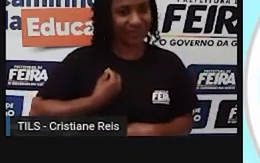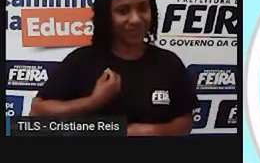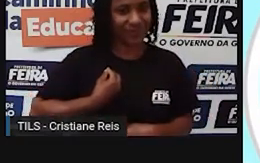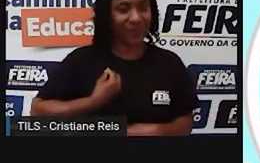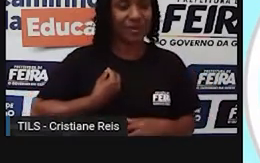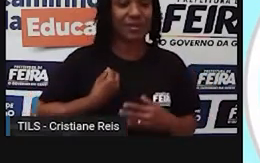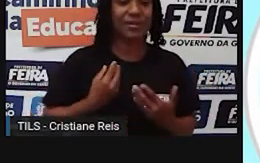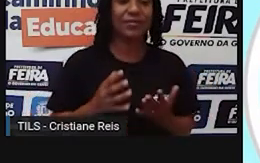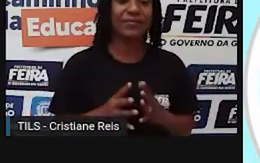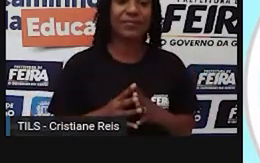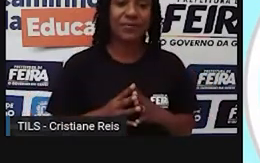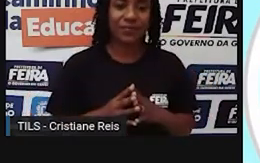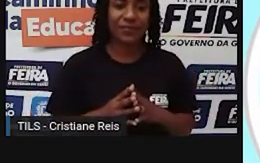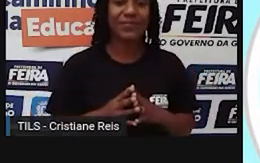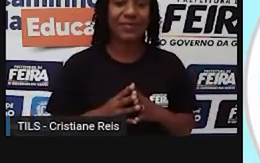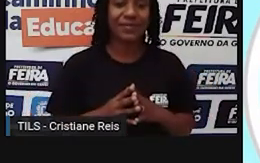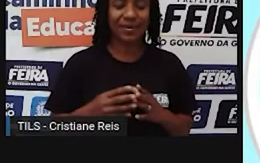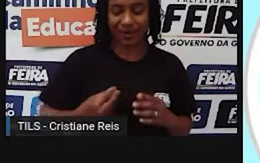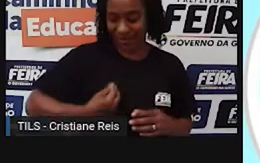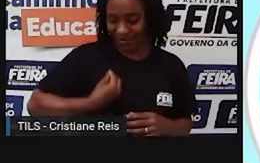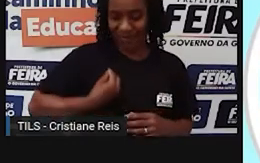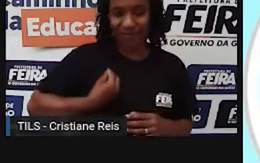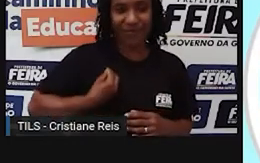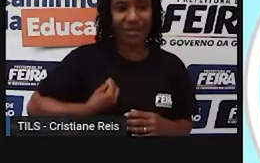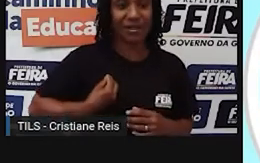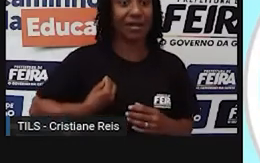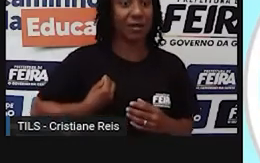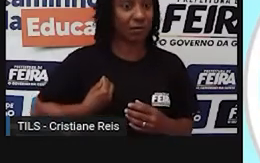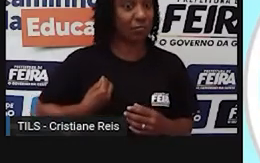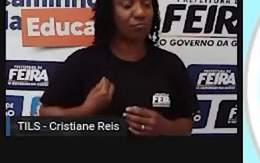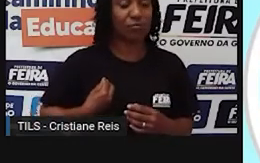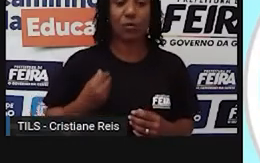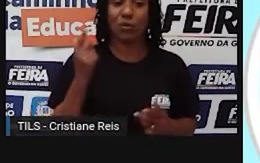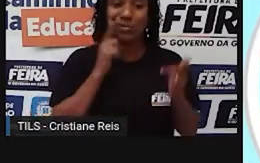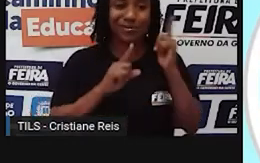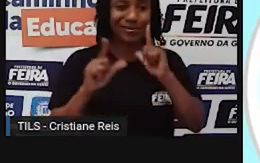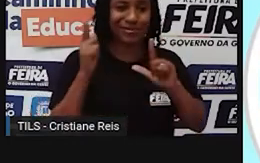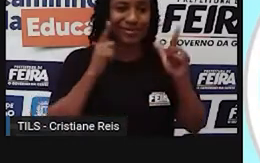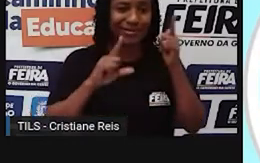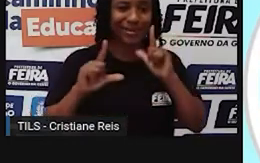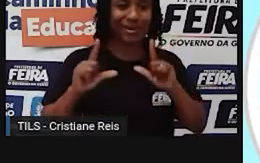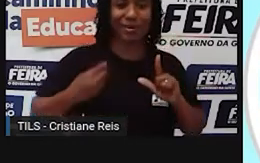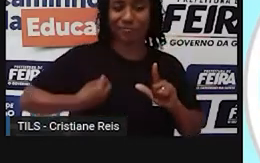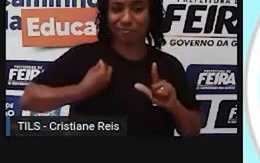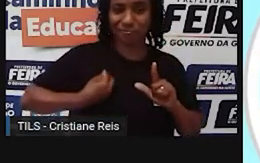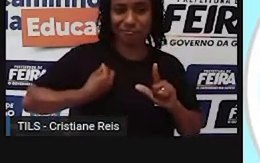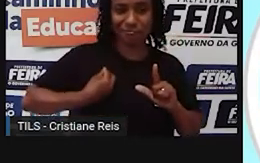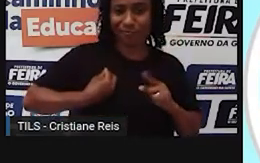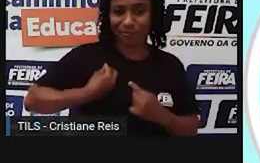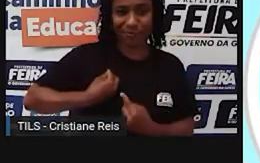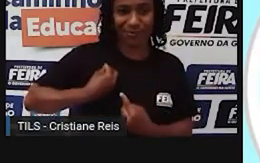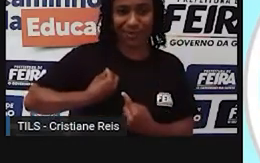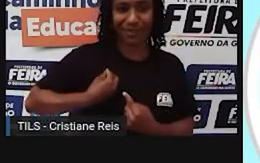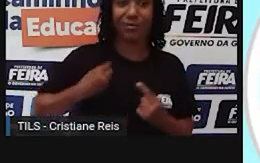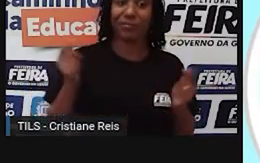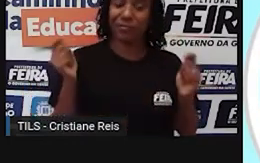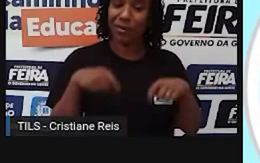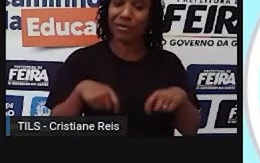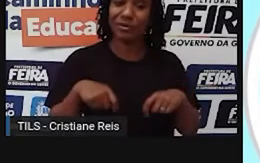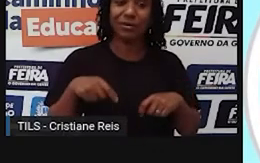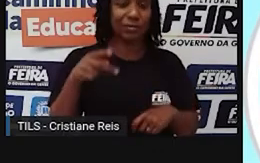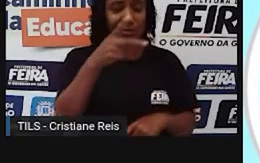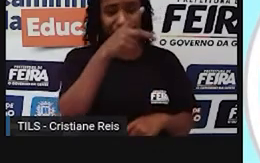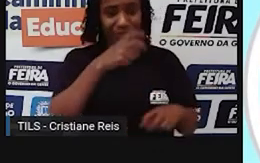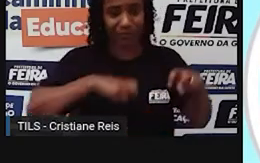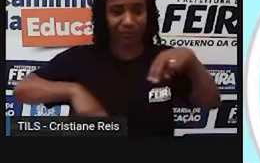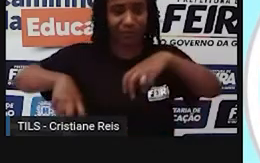né? De certa forma, mais favorável à nossa sobrevivência. Esse meio, esse ambiente do ser humano